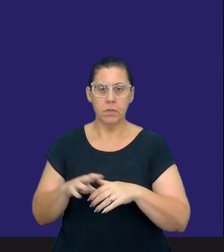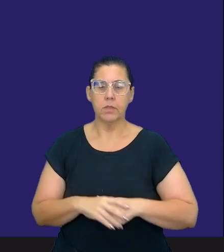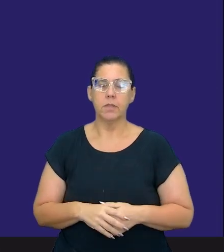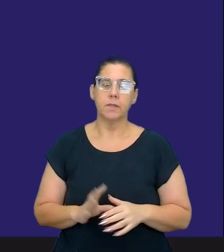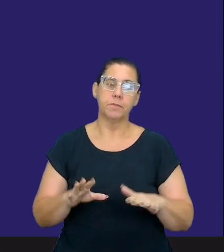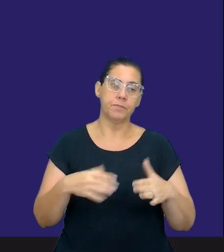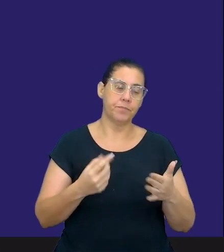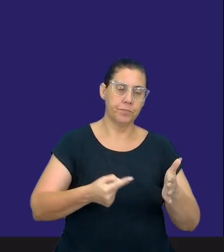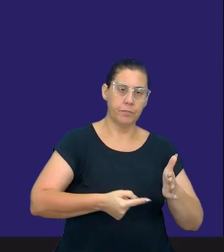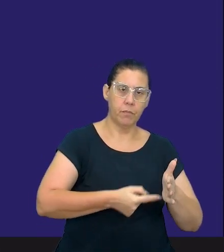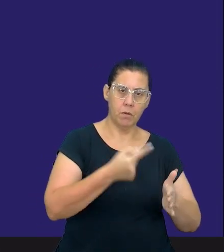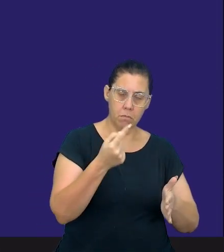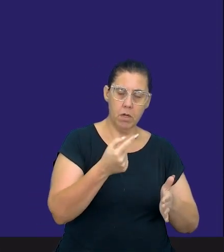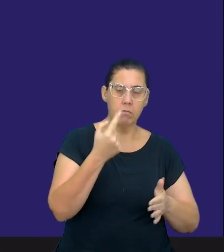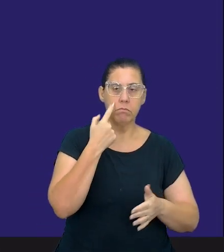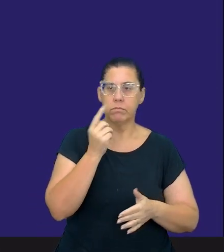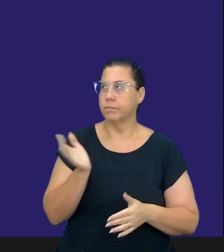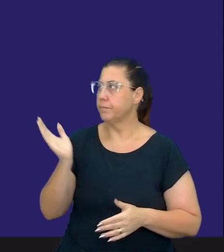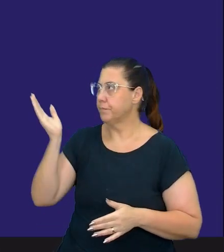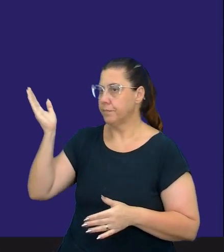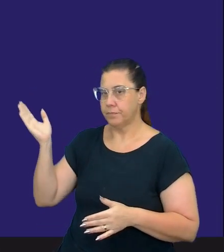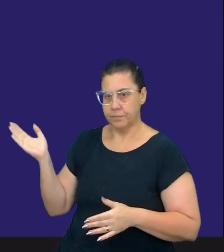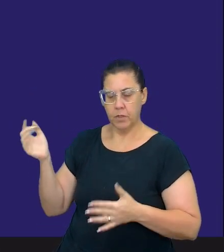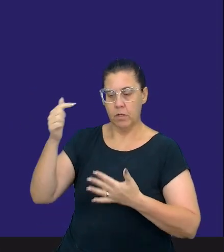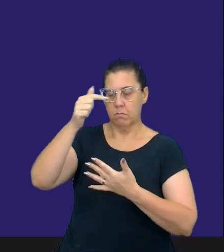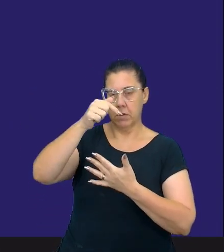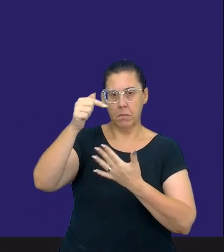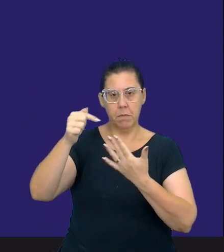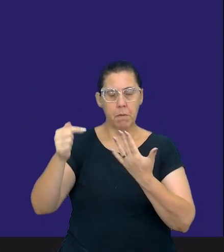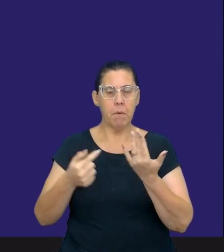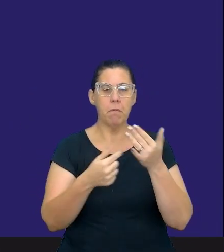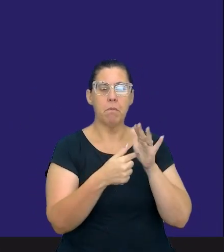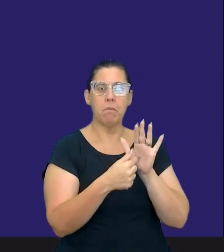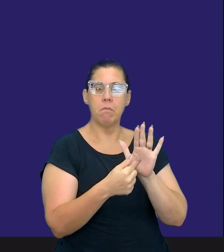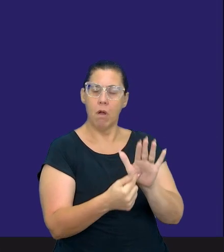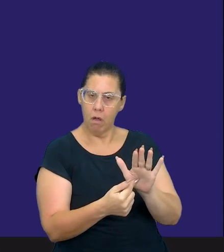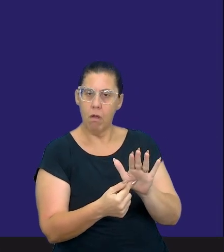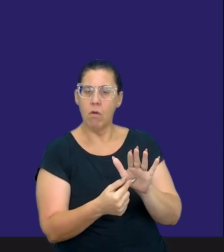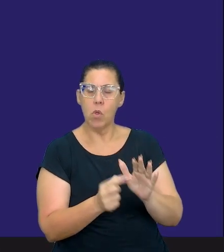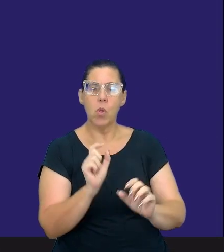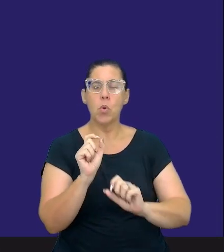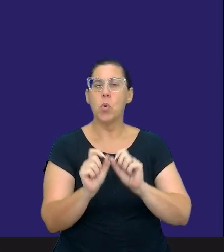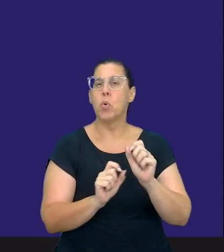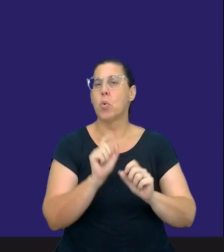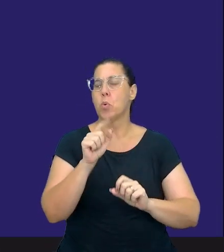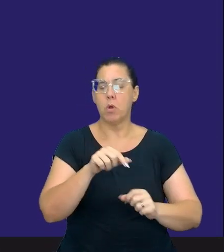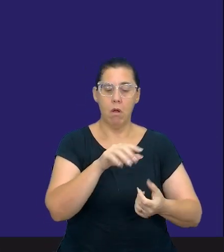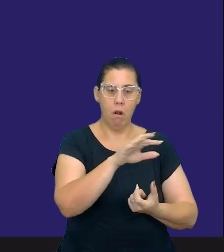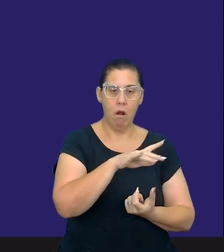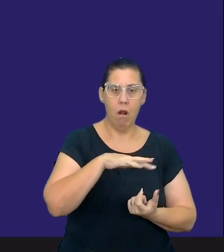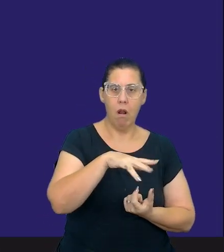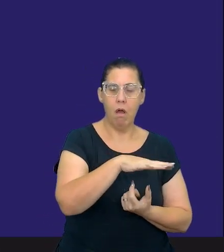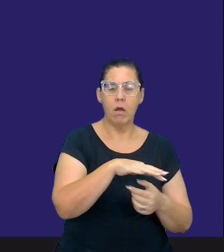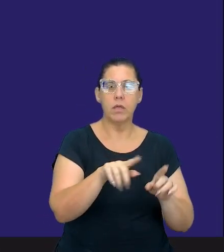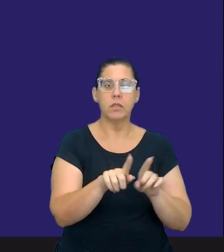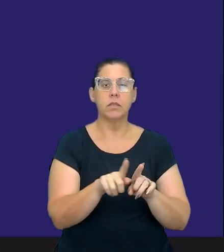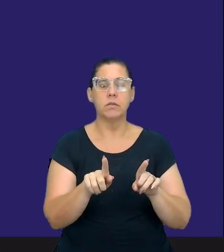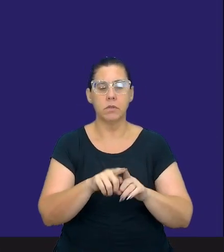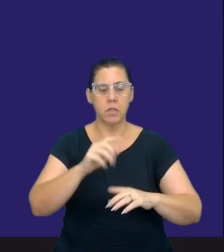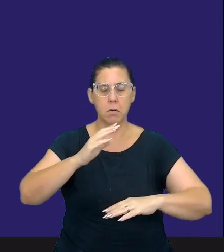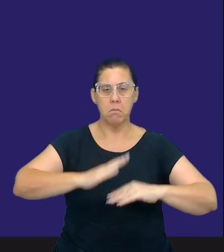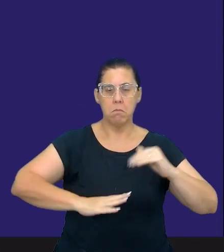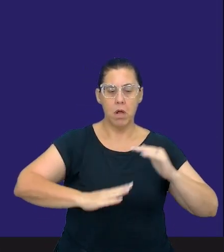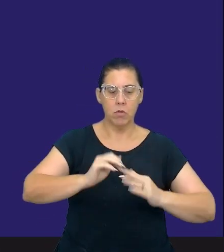nesse primeiro momento, a gente vai revisitar alguns aspectos, né? Vamos falar um pouquinho dessa teoria, do que se refere a letramento, em relação às